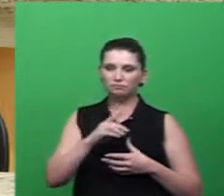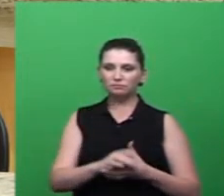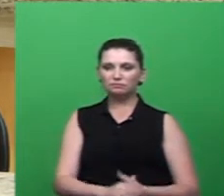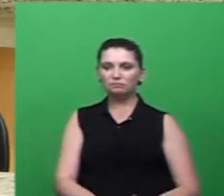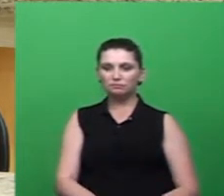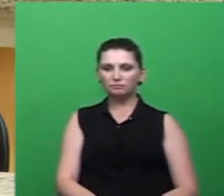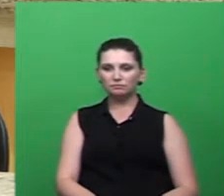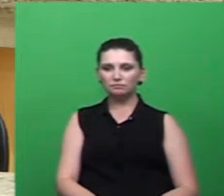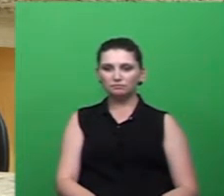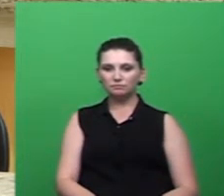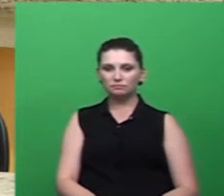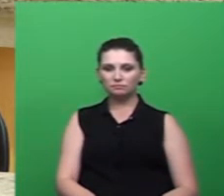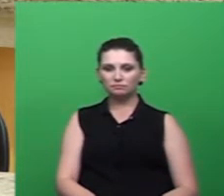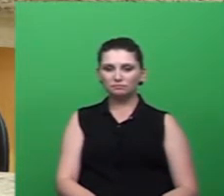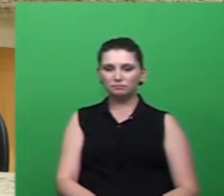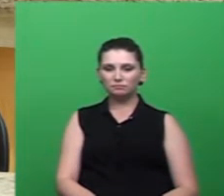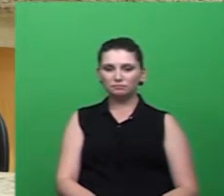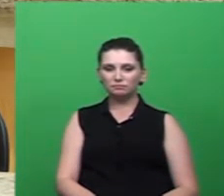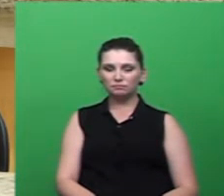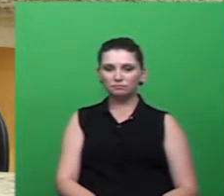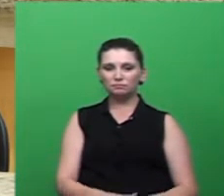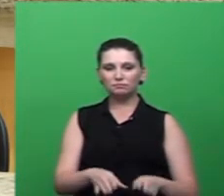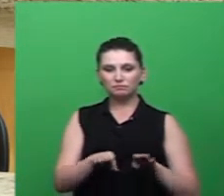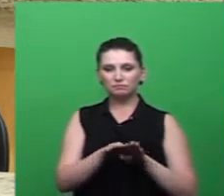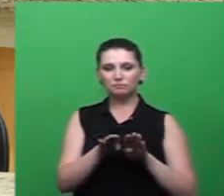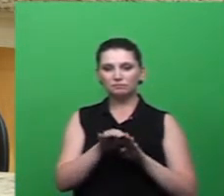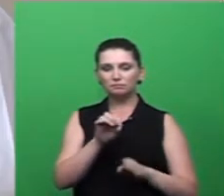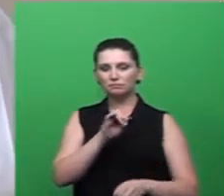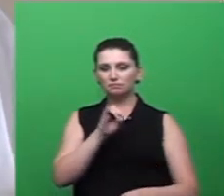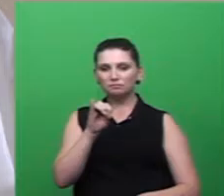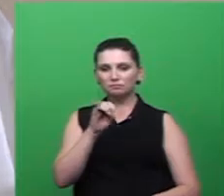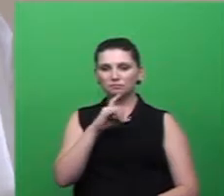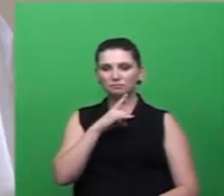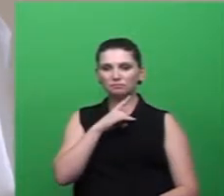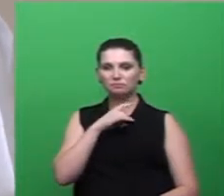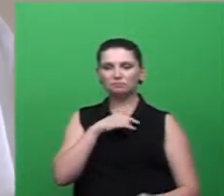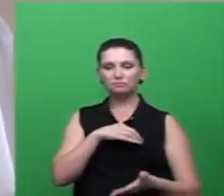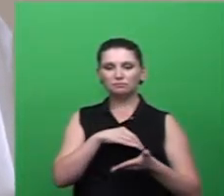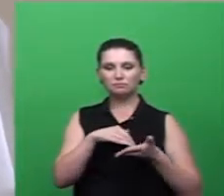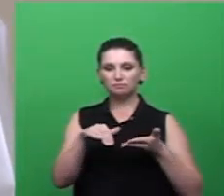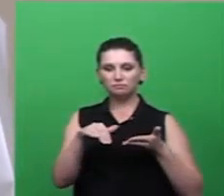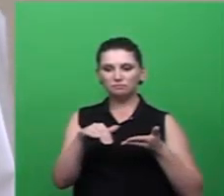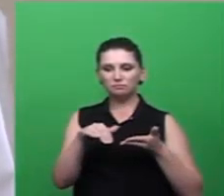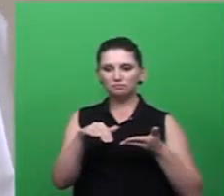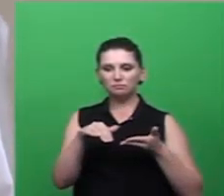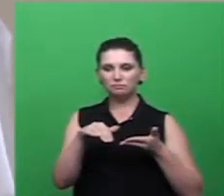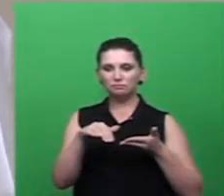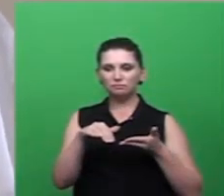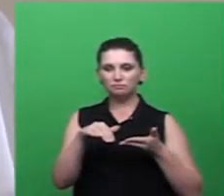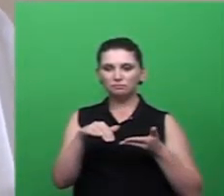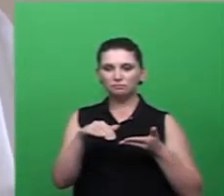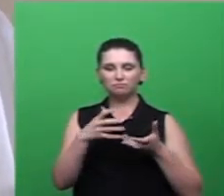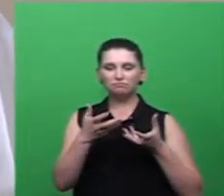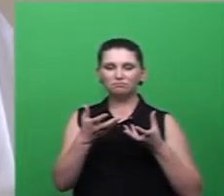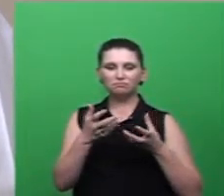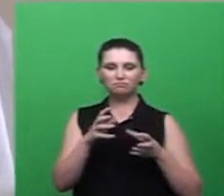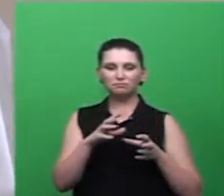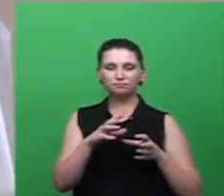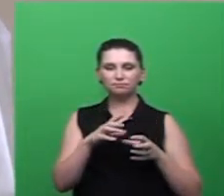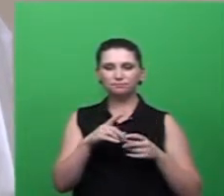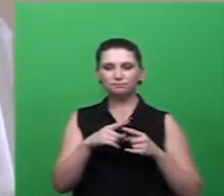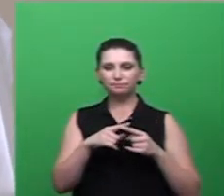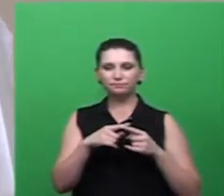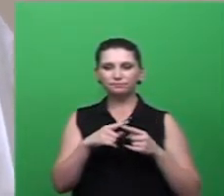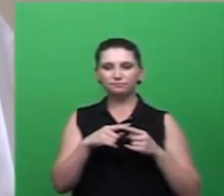nós temos então se secretário se tiver esse incidente tomara que não tenha nós teremos os medicamentos